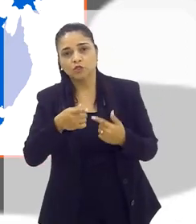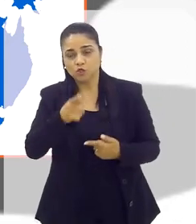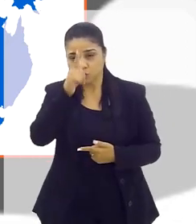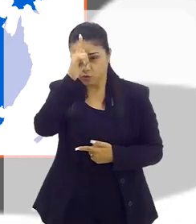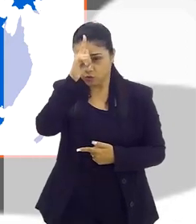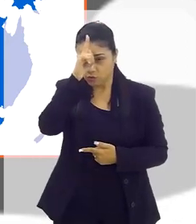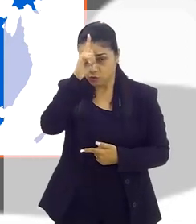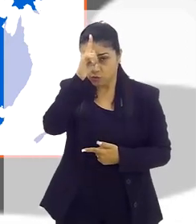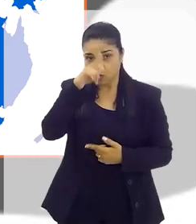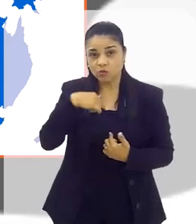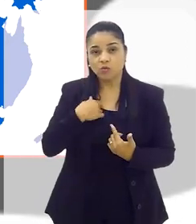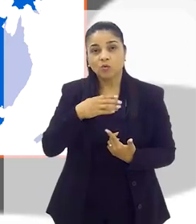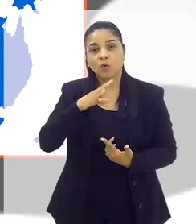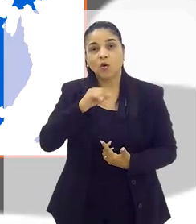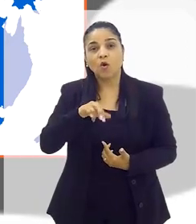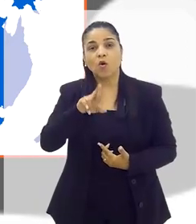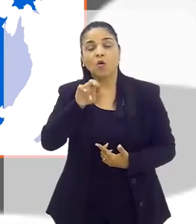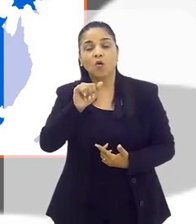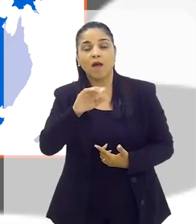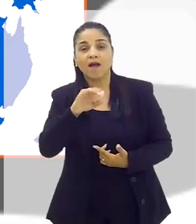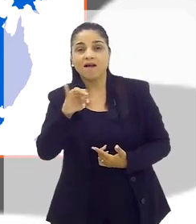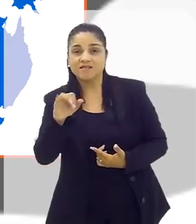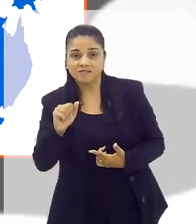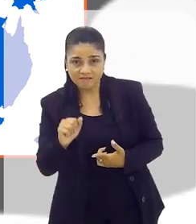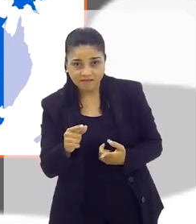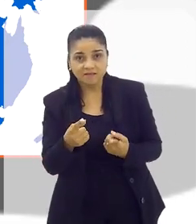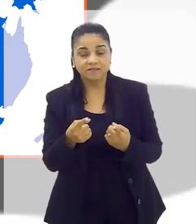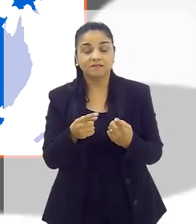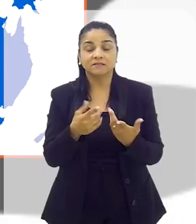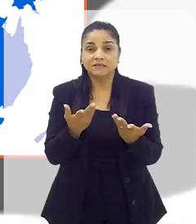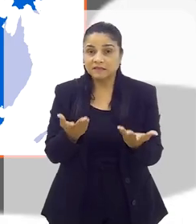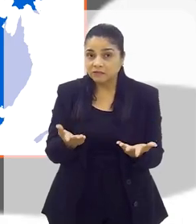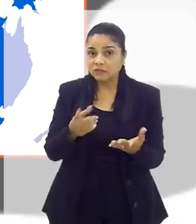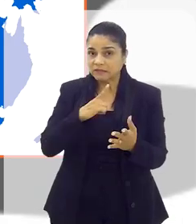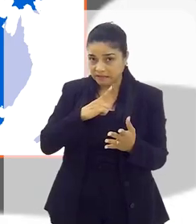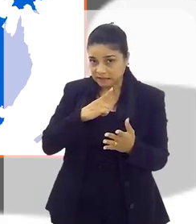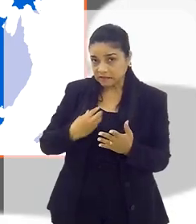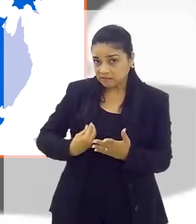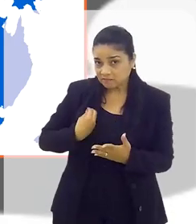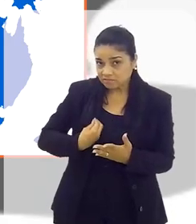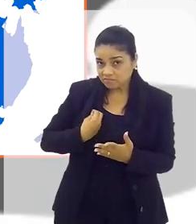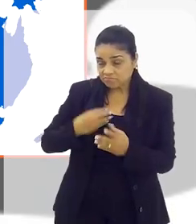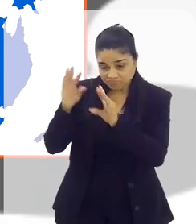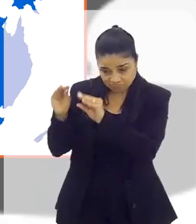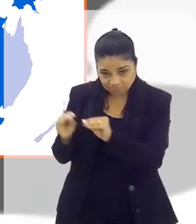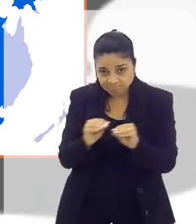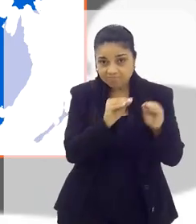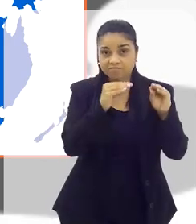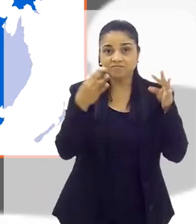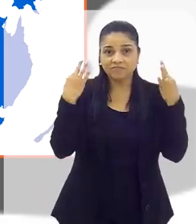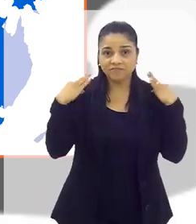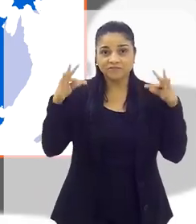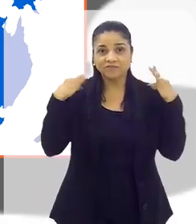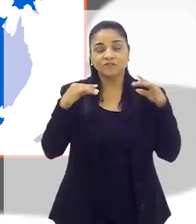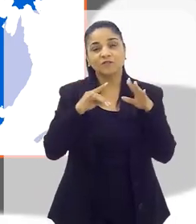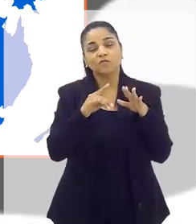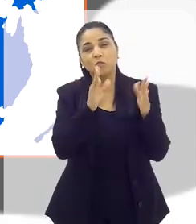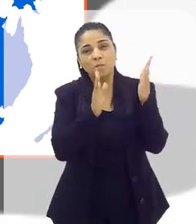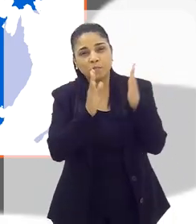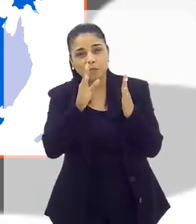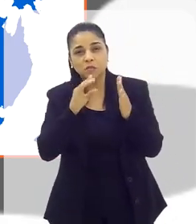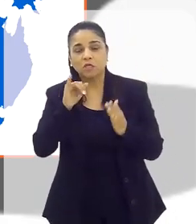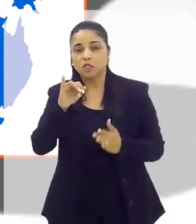dizer, lugares que estão fora desse circuito Isabel Yardin. Então, existe uma migração turística. Depois, houve um período que era a